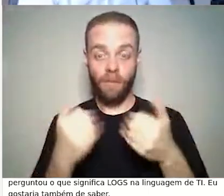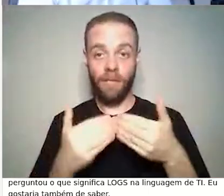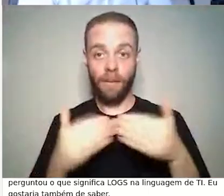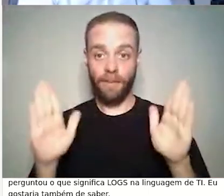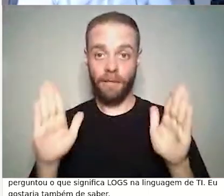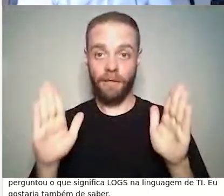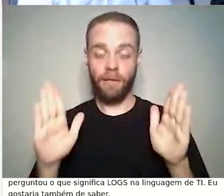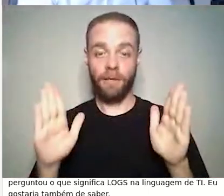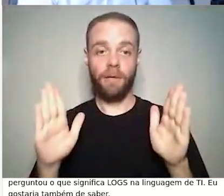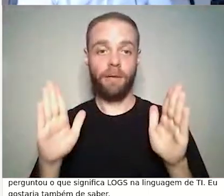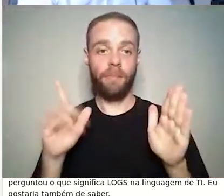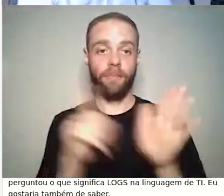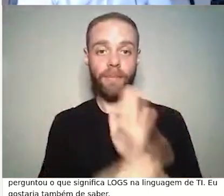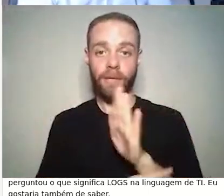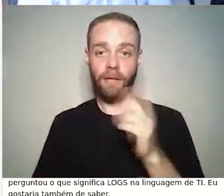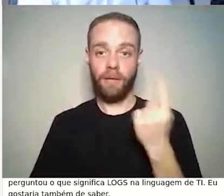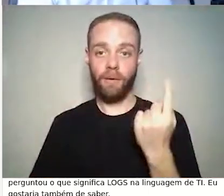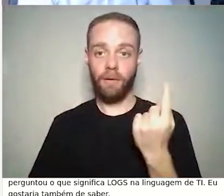primeira pergunta?